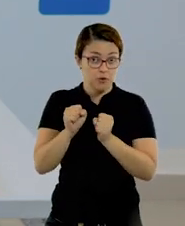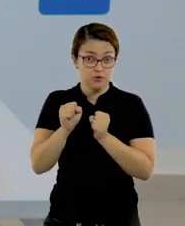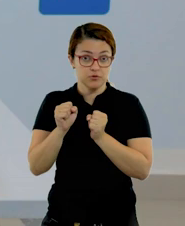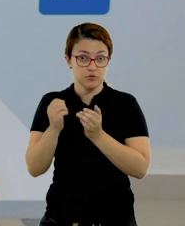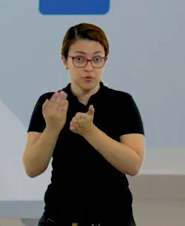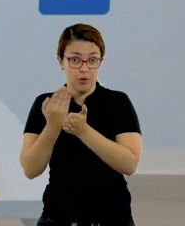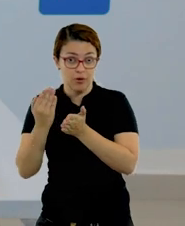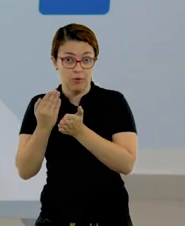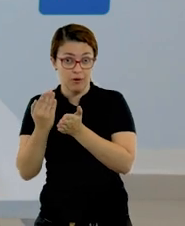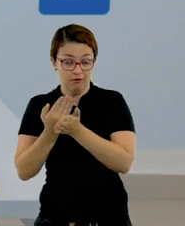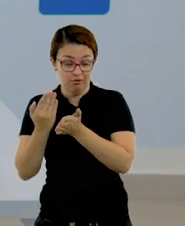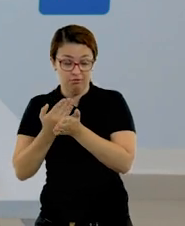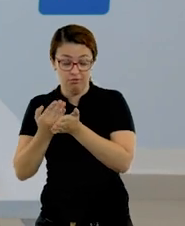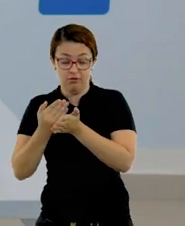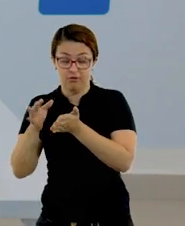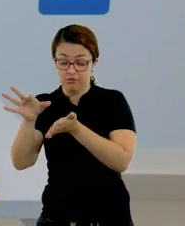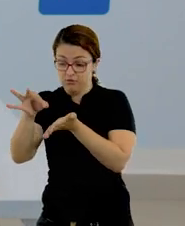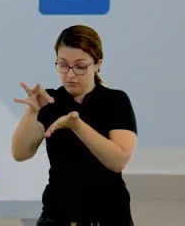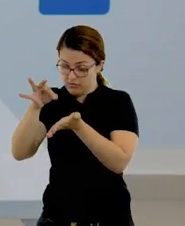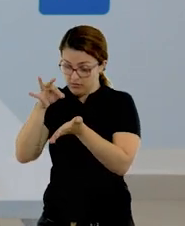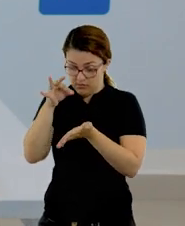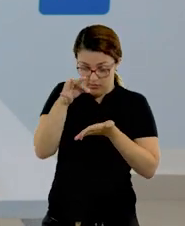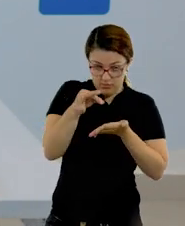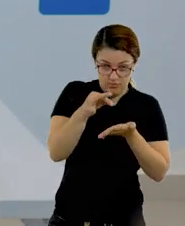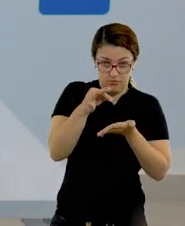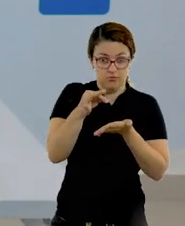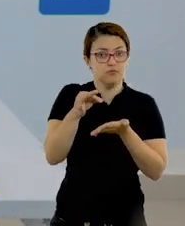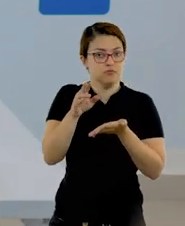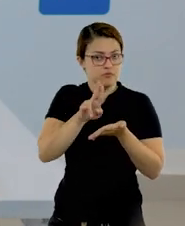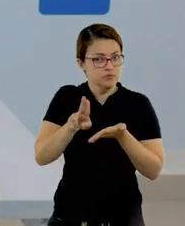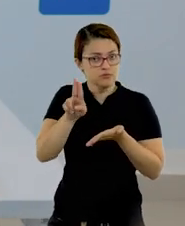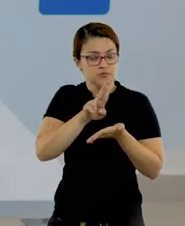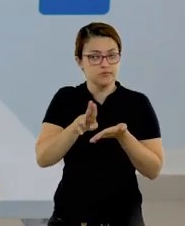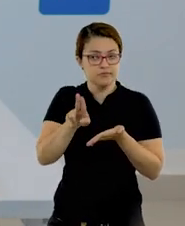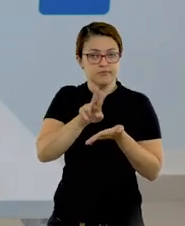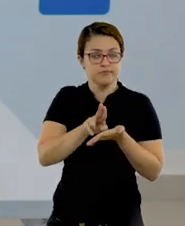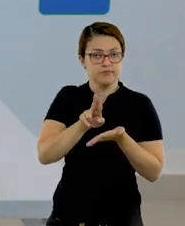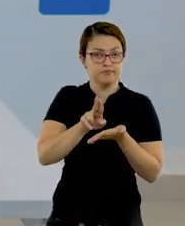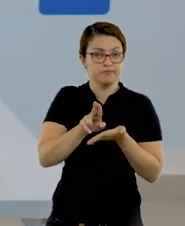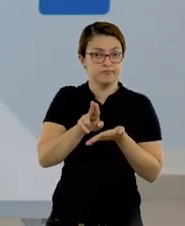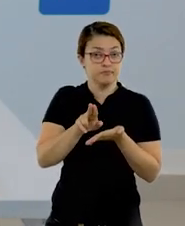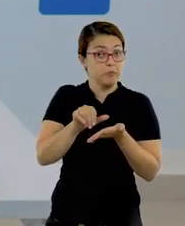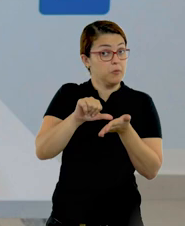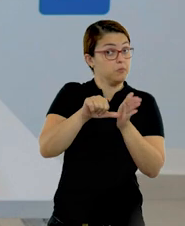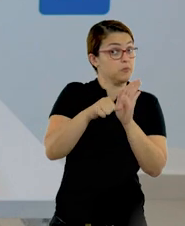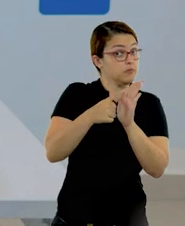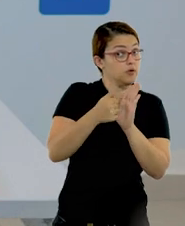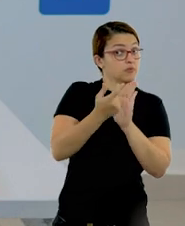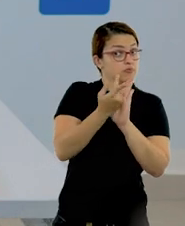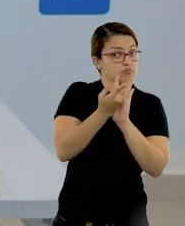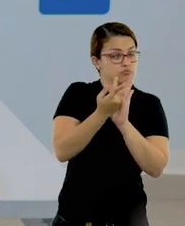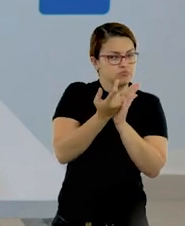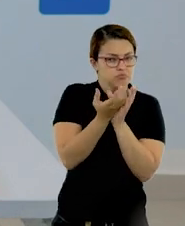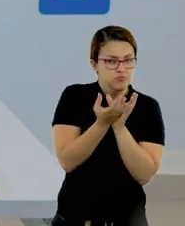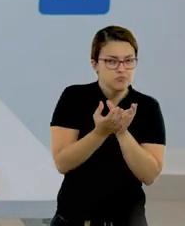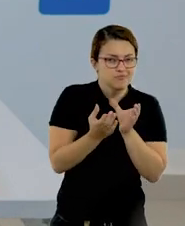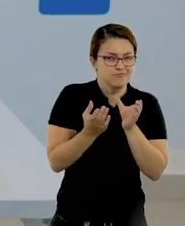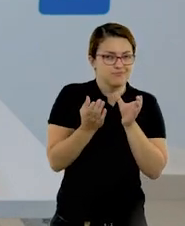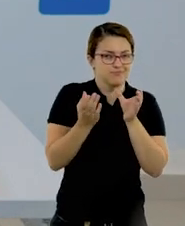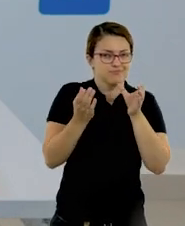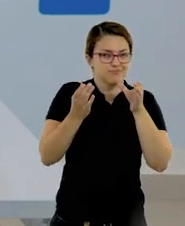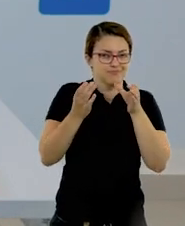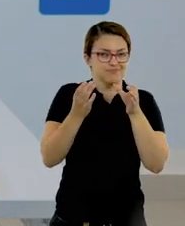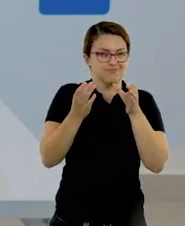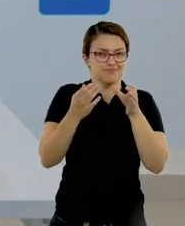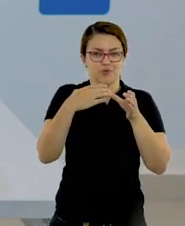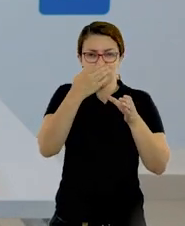caderno. E vocês vão montar um desenho de uma cesta ou um